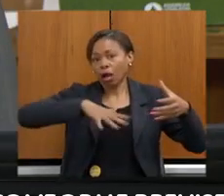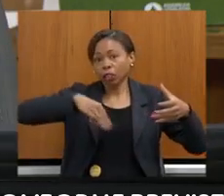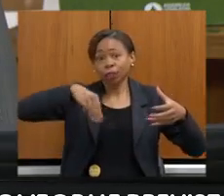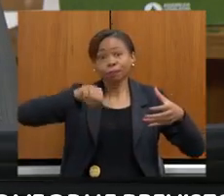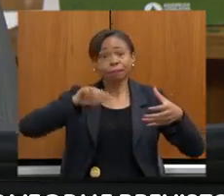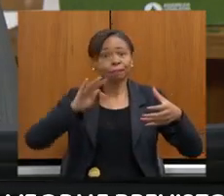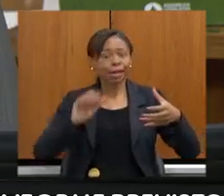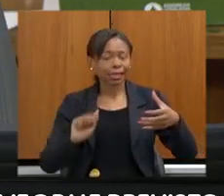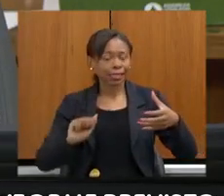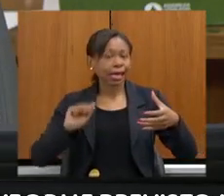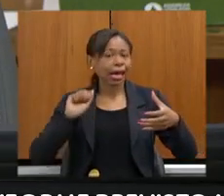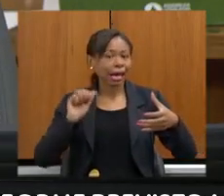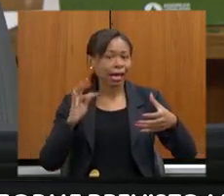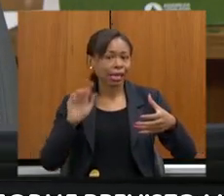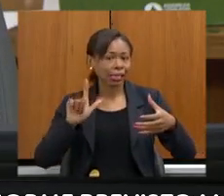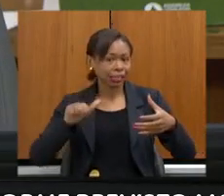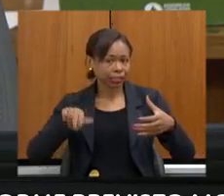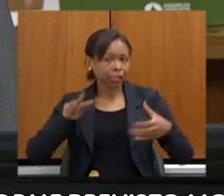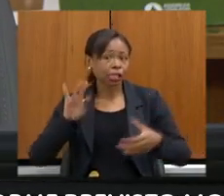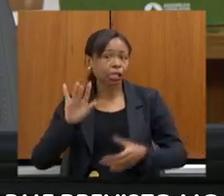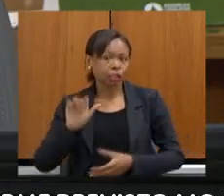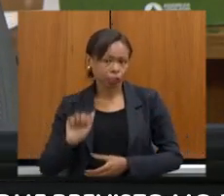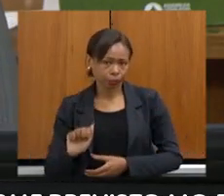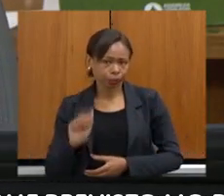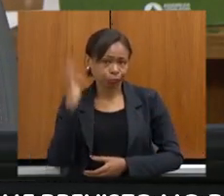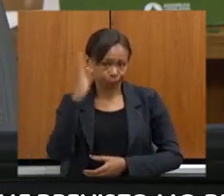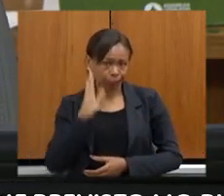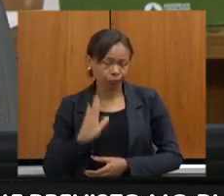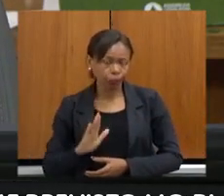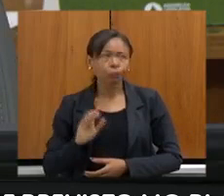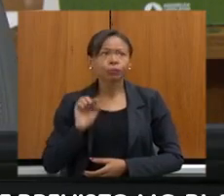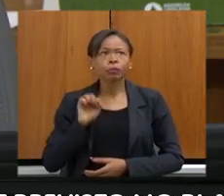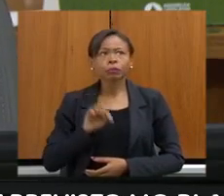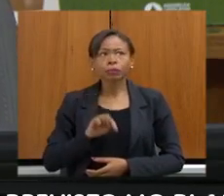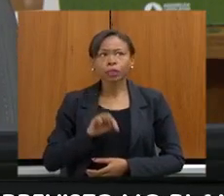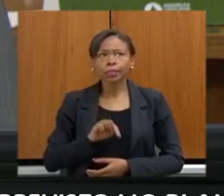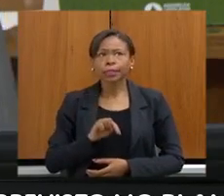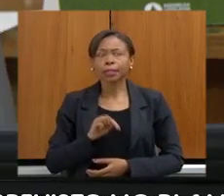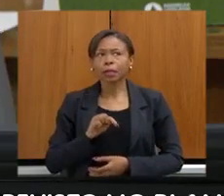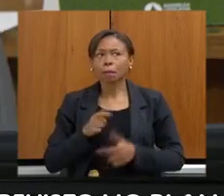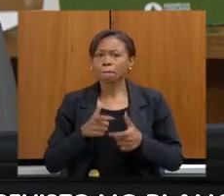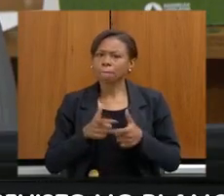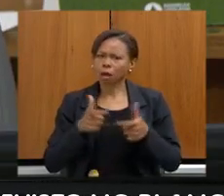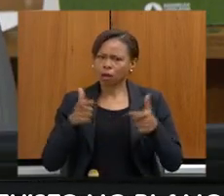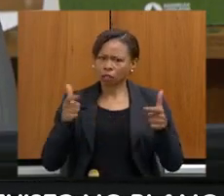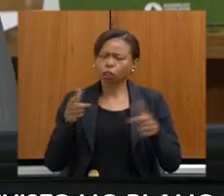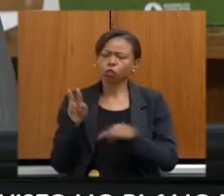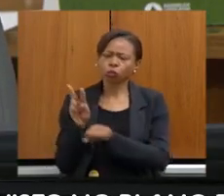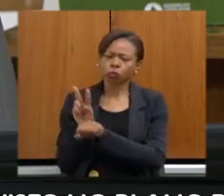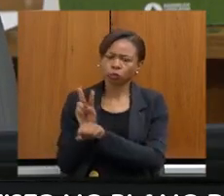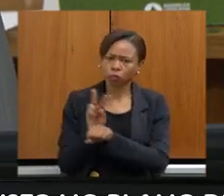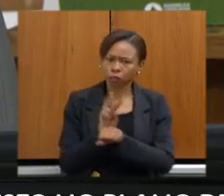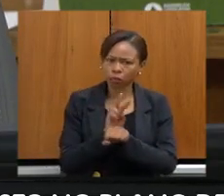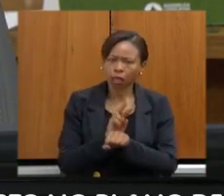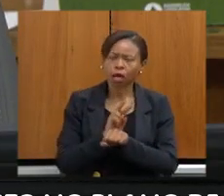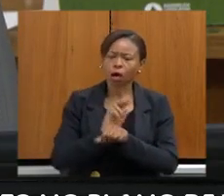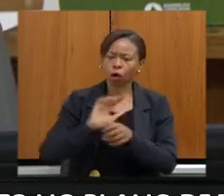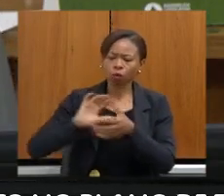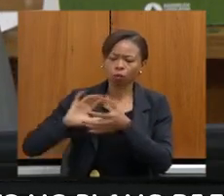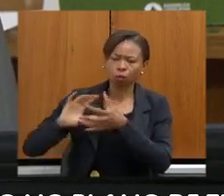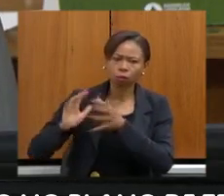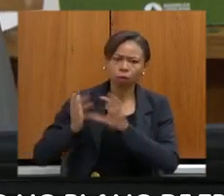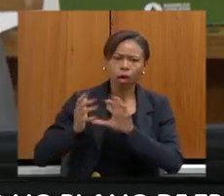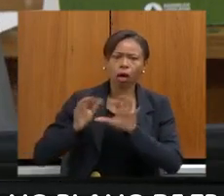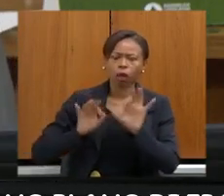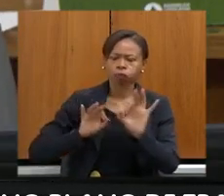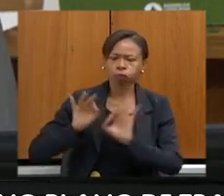Bem, mas, de fato, ampliar as compensações no Estado de Minas Gerais, seja nas unidades de conservação, restauração de áreas fora de